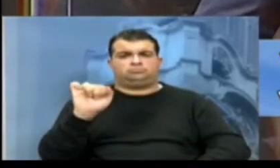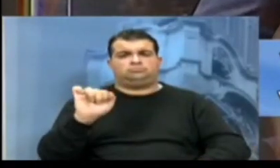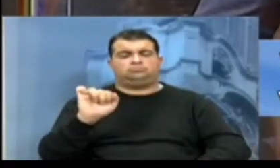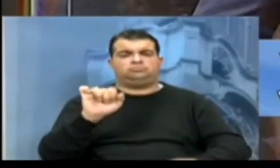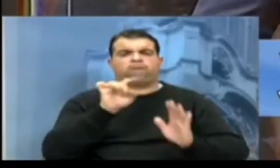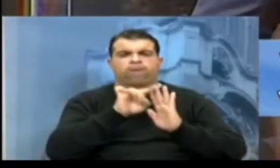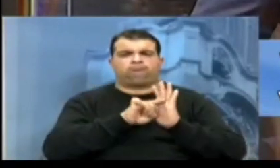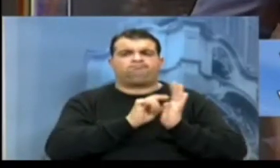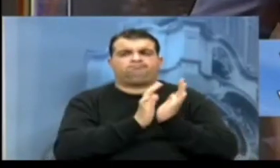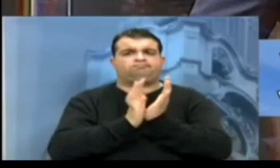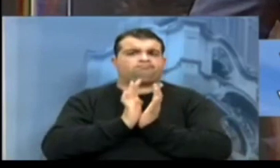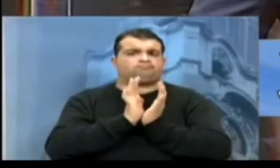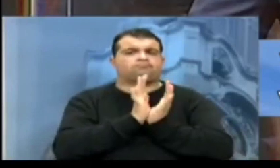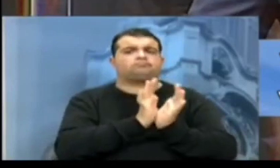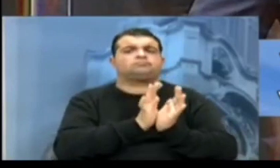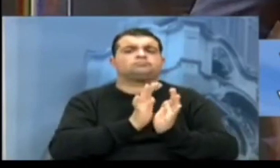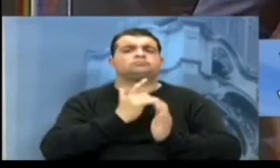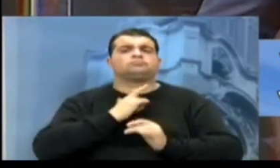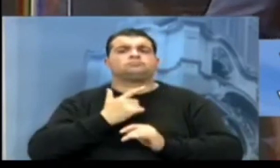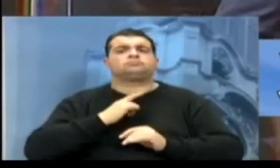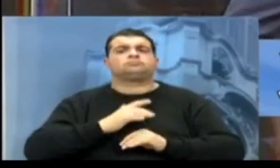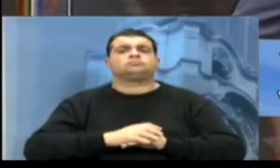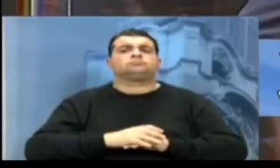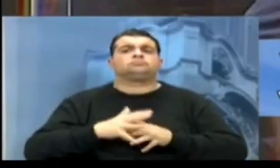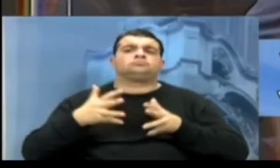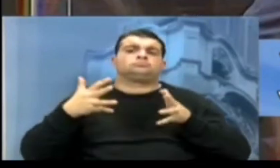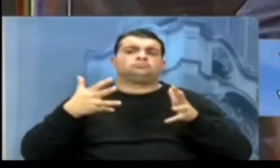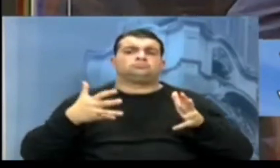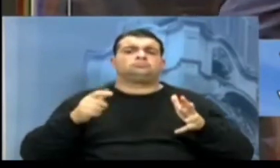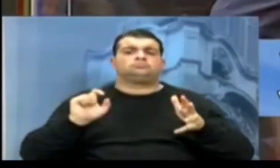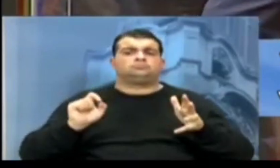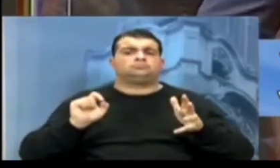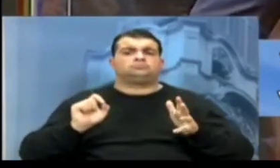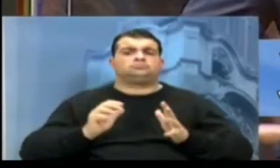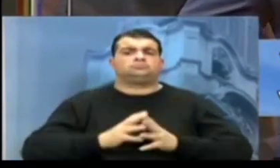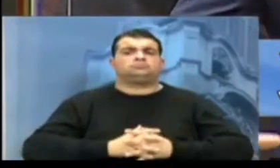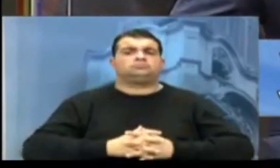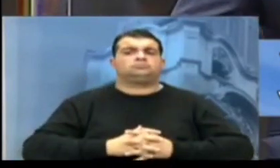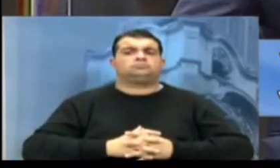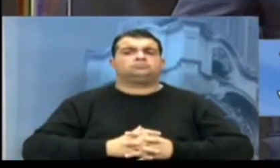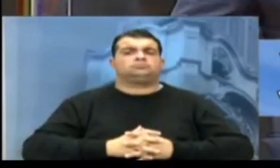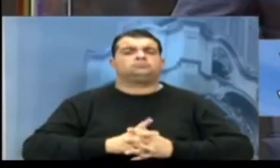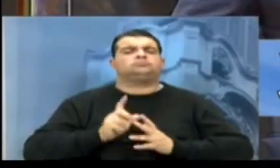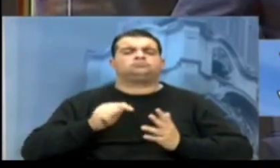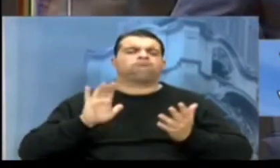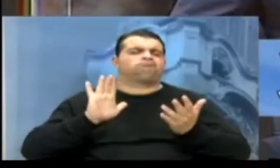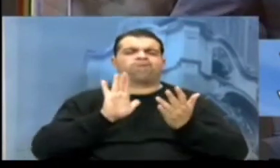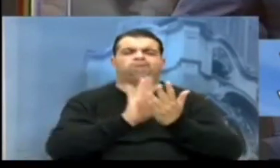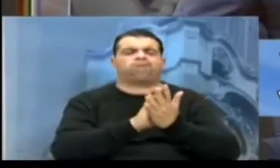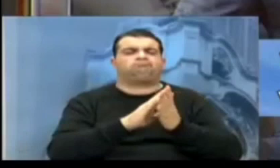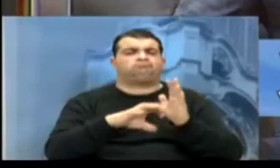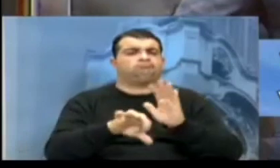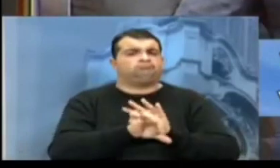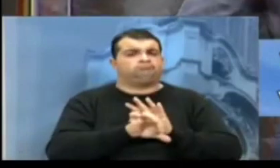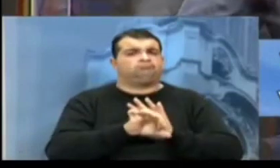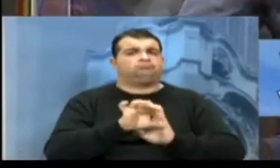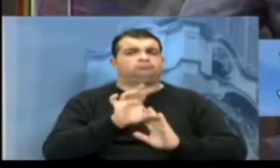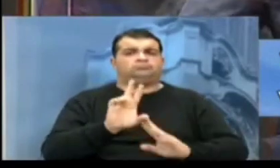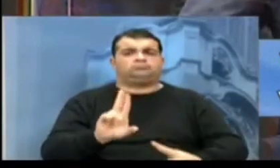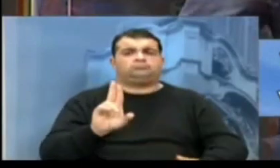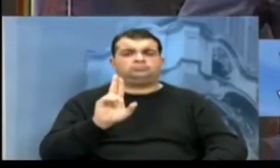equipe, nós chegamos, então, ao indiciamento utilizando